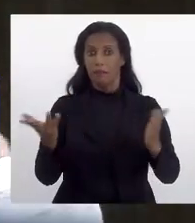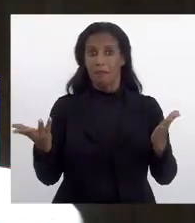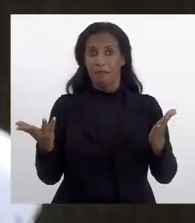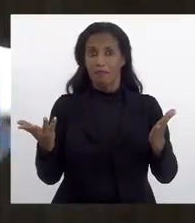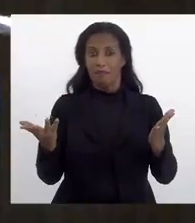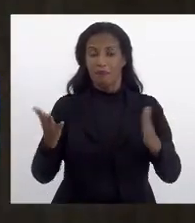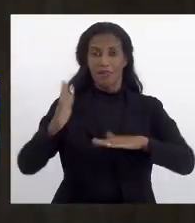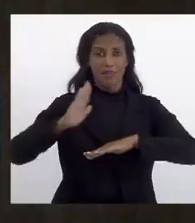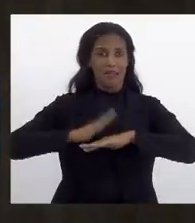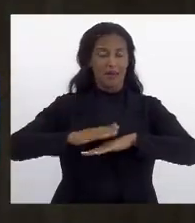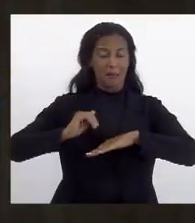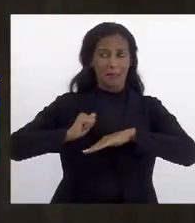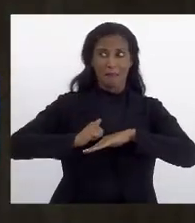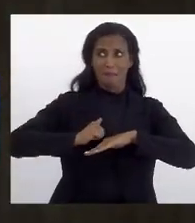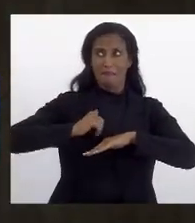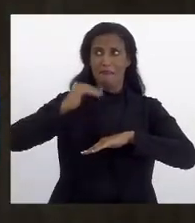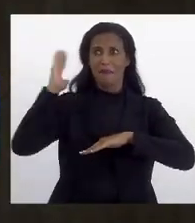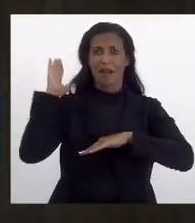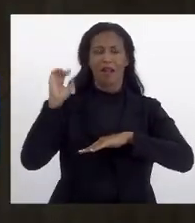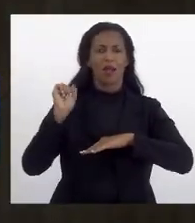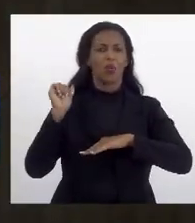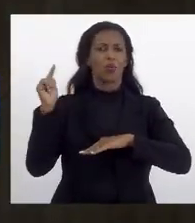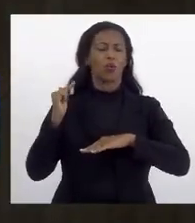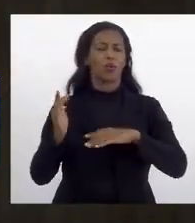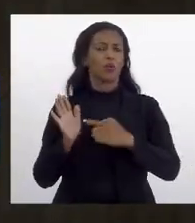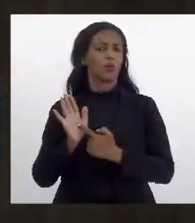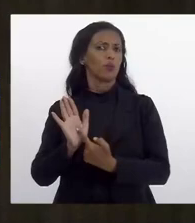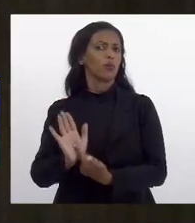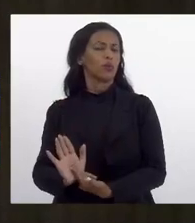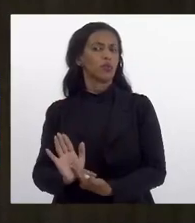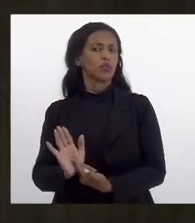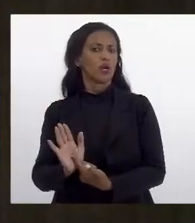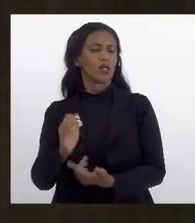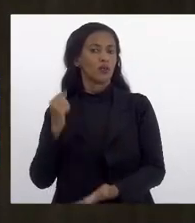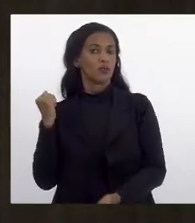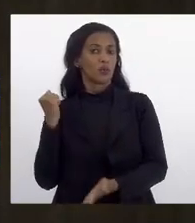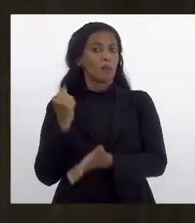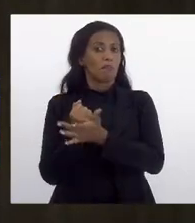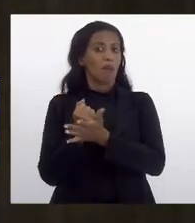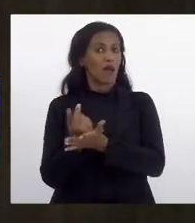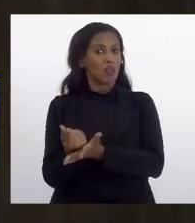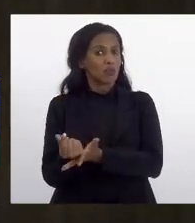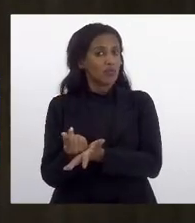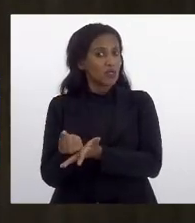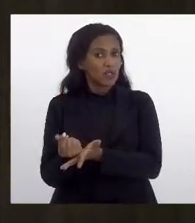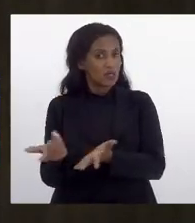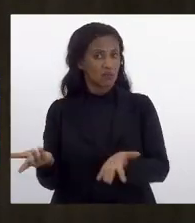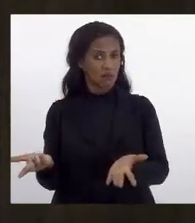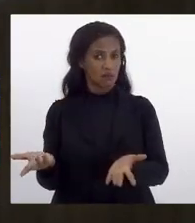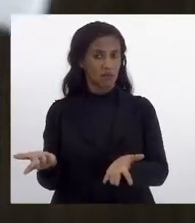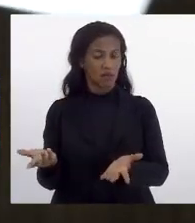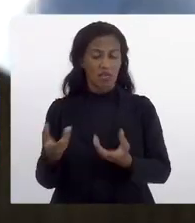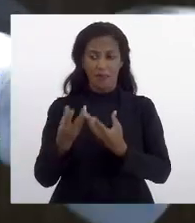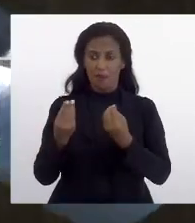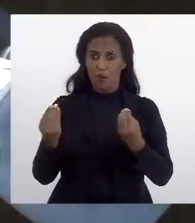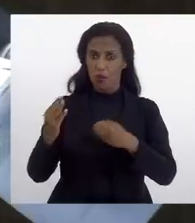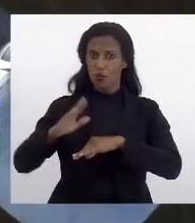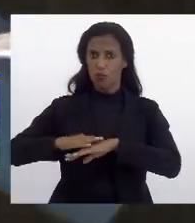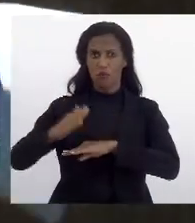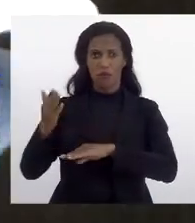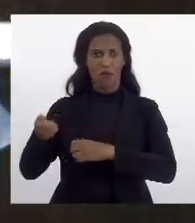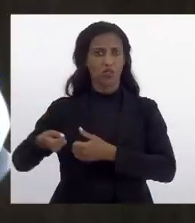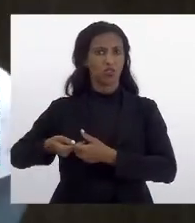de vezes maior do que o que eu apresentei a nível de impacto financeiro, senhor presidente. Mas é muito maior.